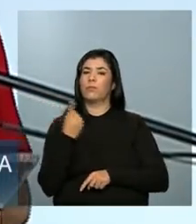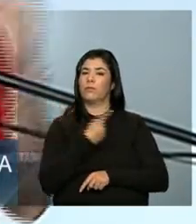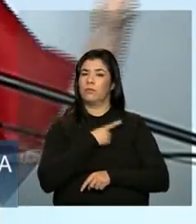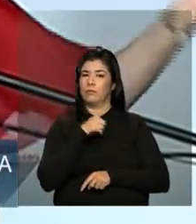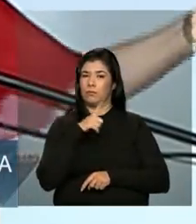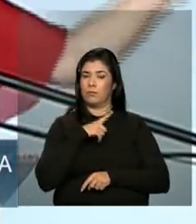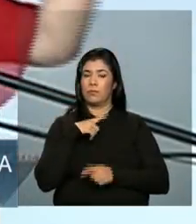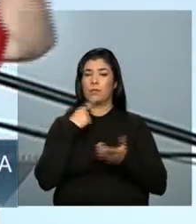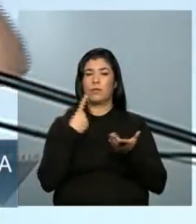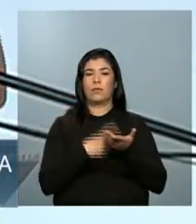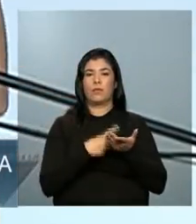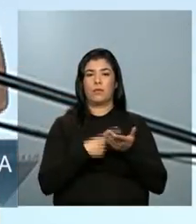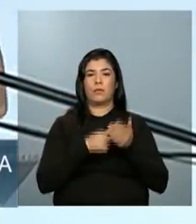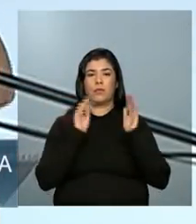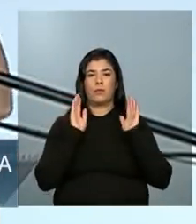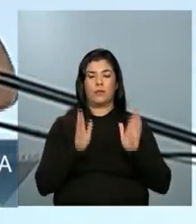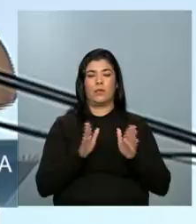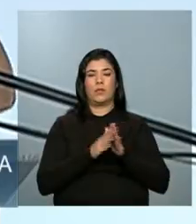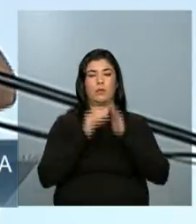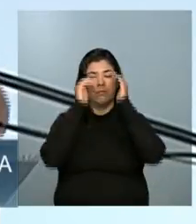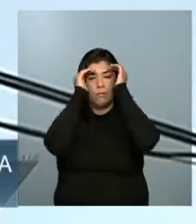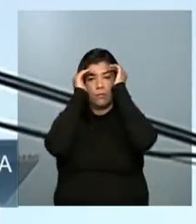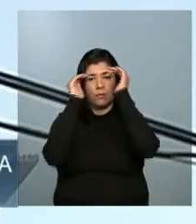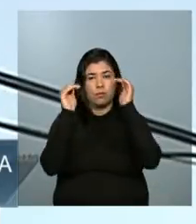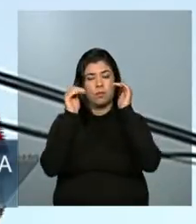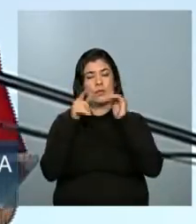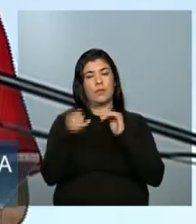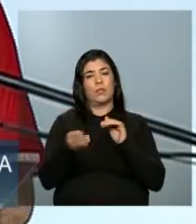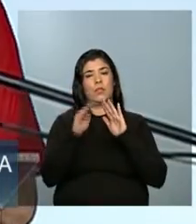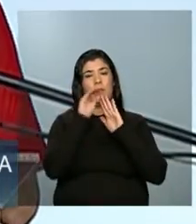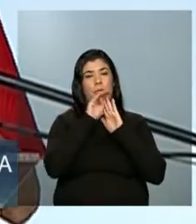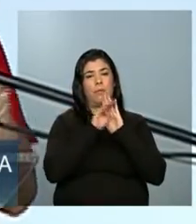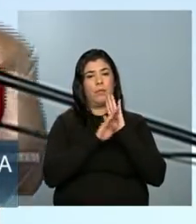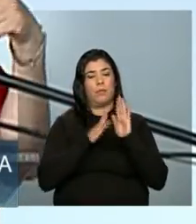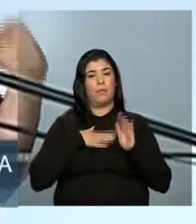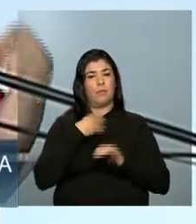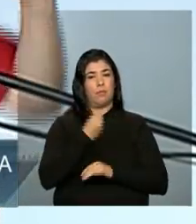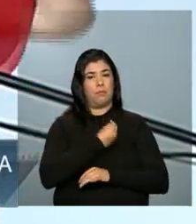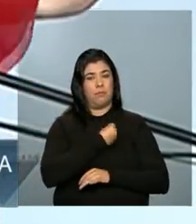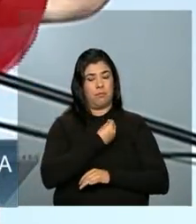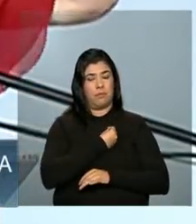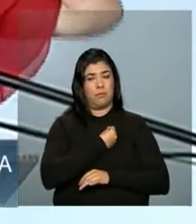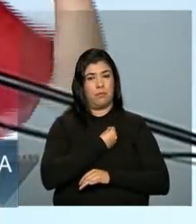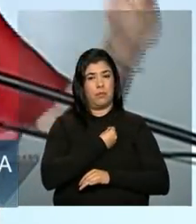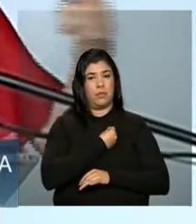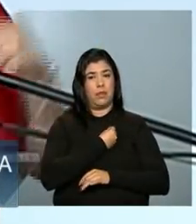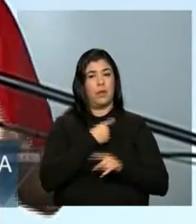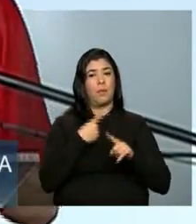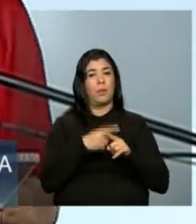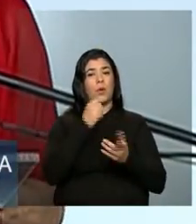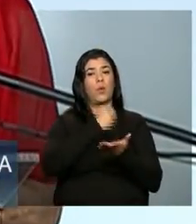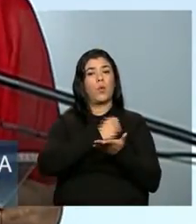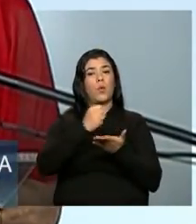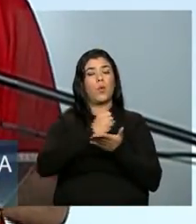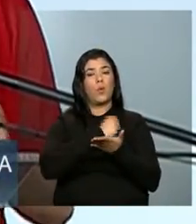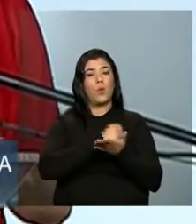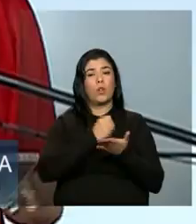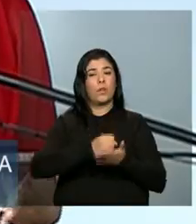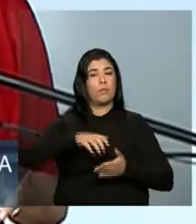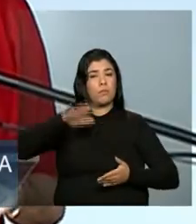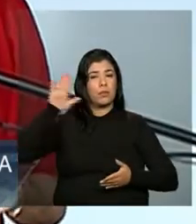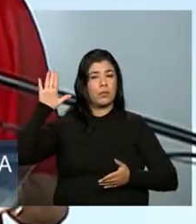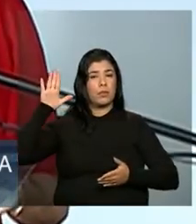que nós cumprimos agora no Minha Casa Minha Vida 2, porque contratamos tudo o que prometemos